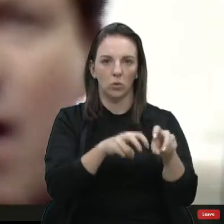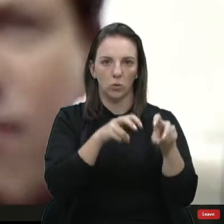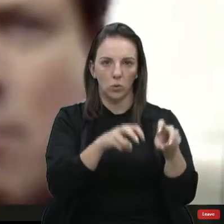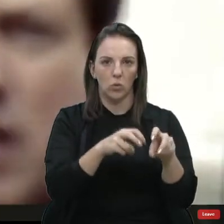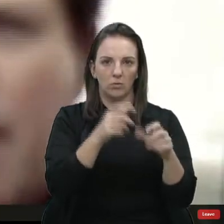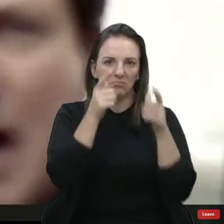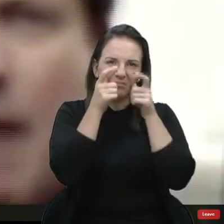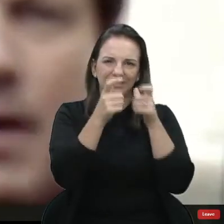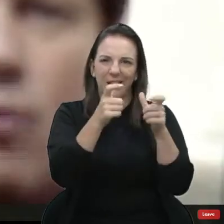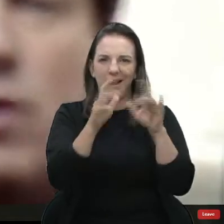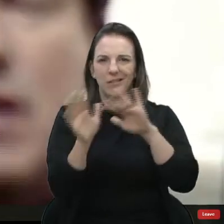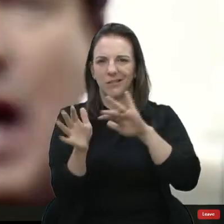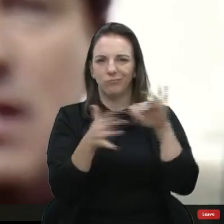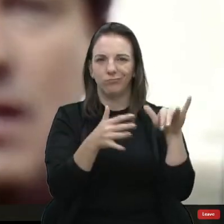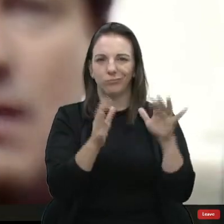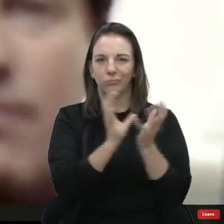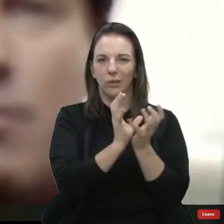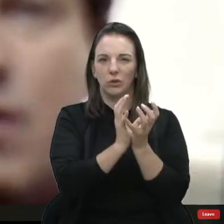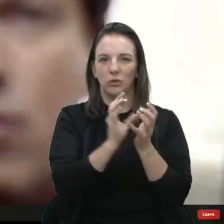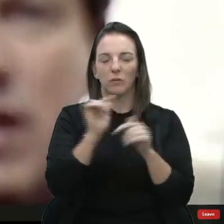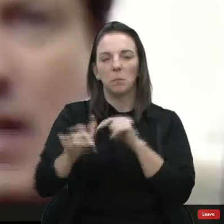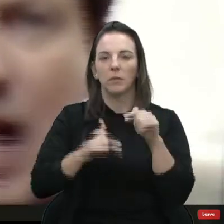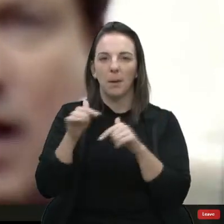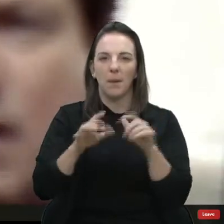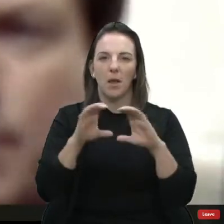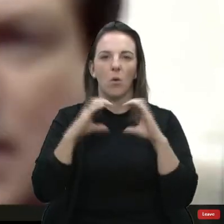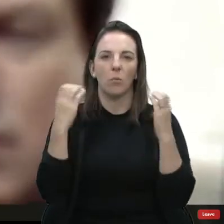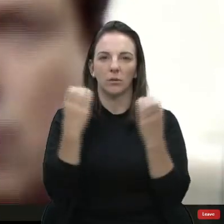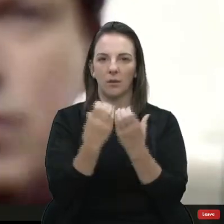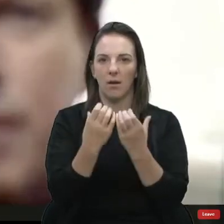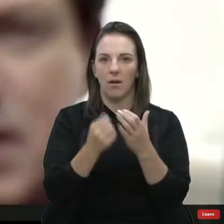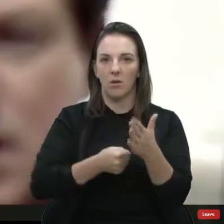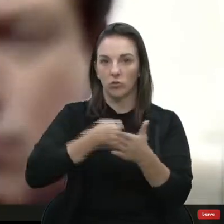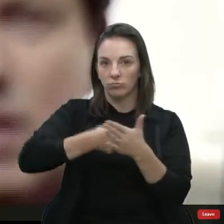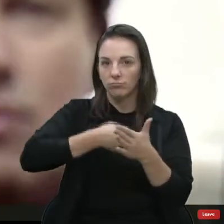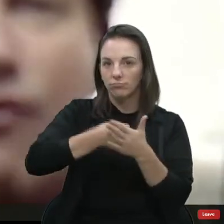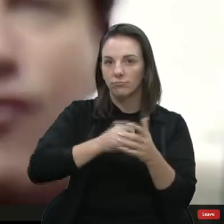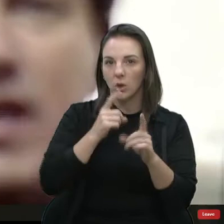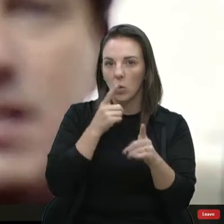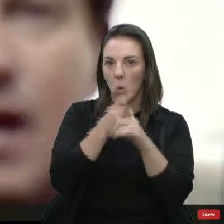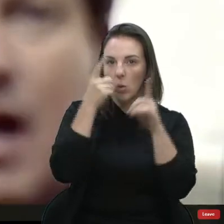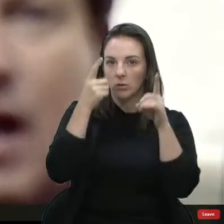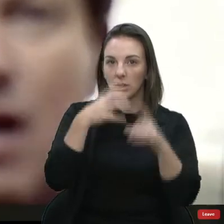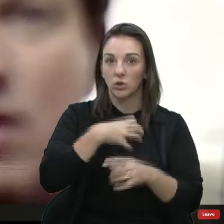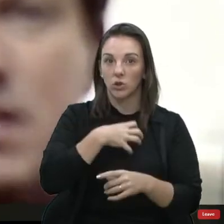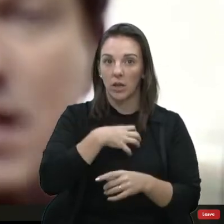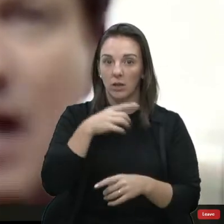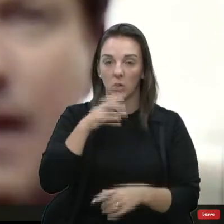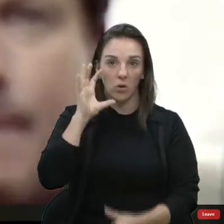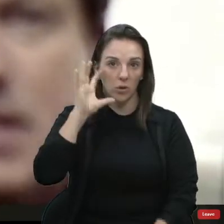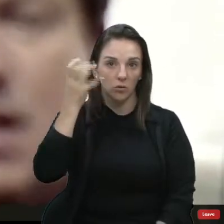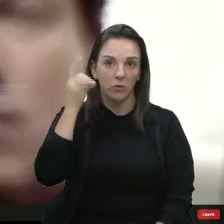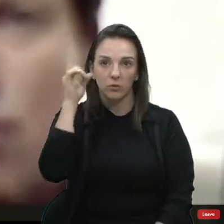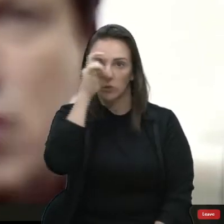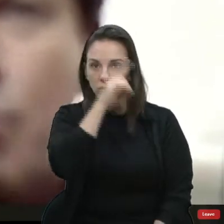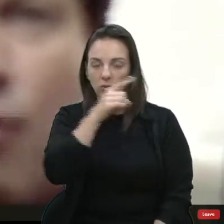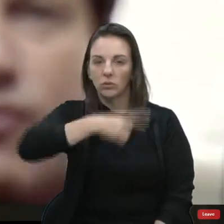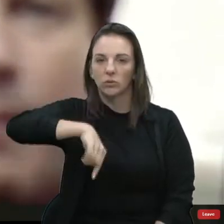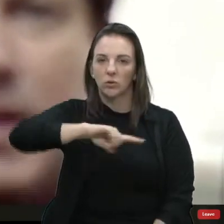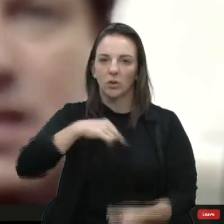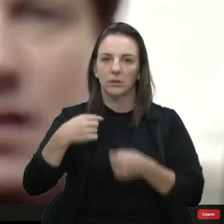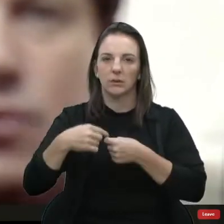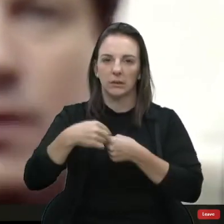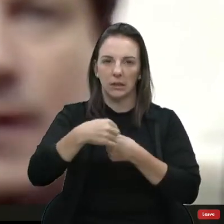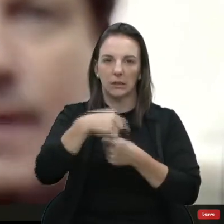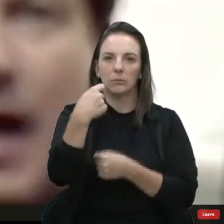Então, assim, vamos trabalhar para a comunidade, vamos encontrar saída para essa situação difícil que a nossa cidade está passando, o nosso povo